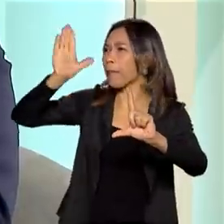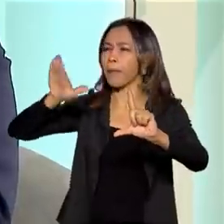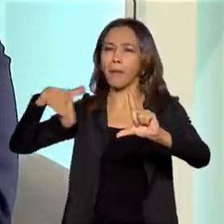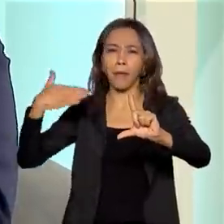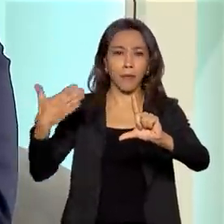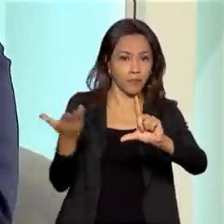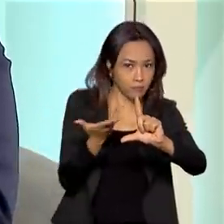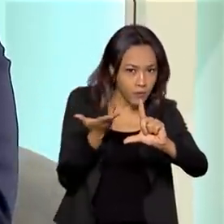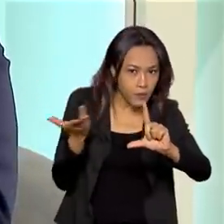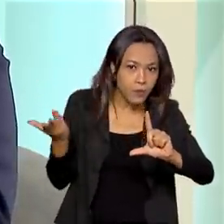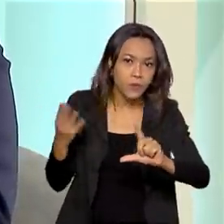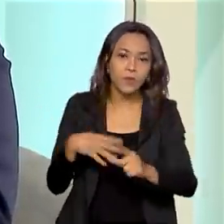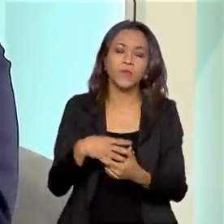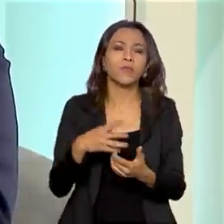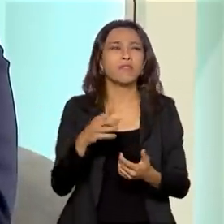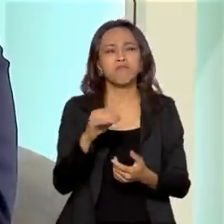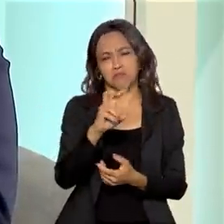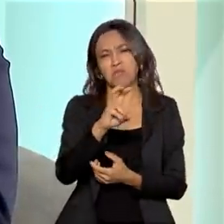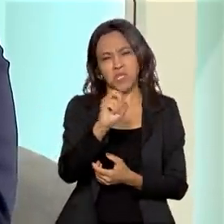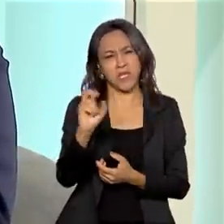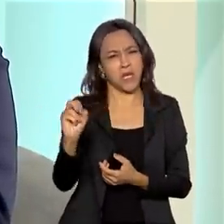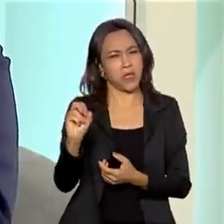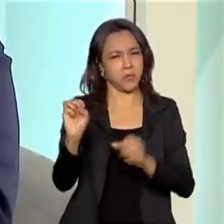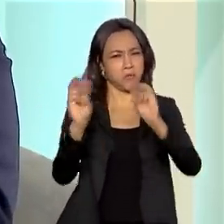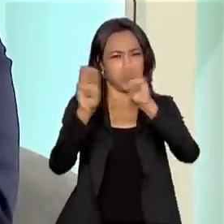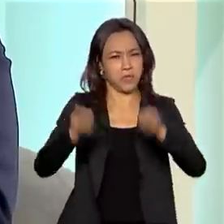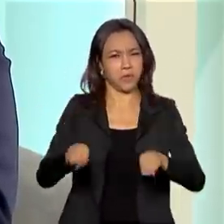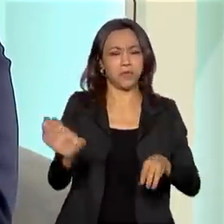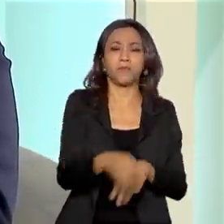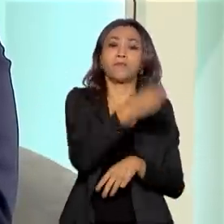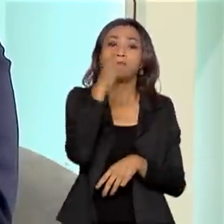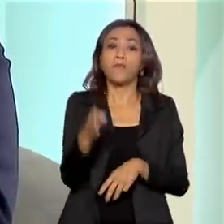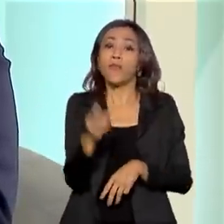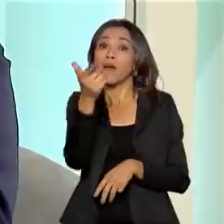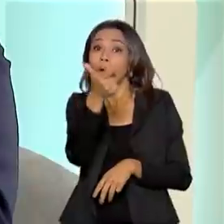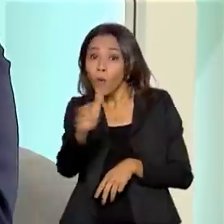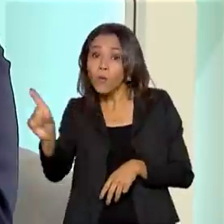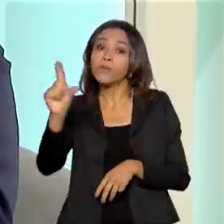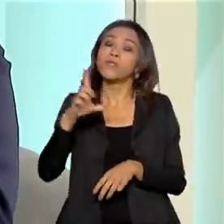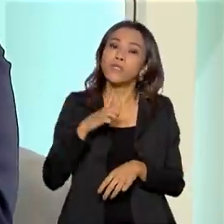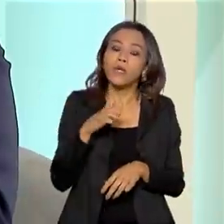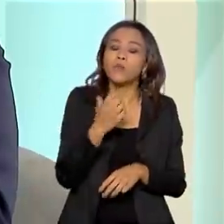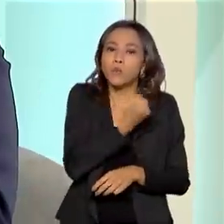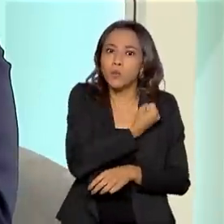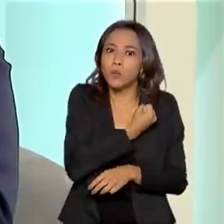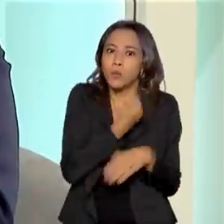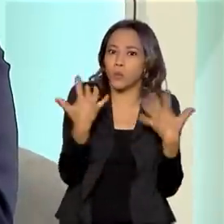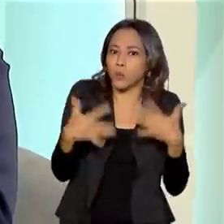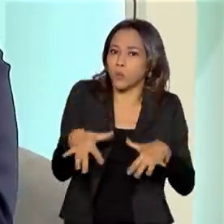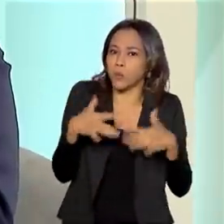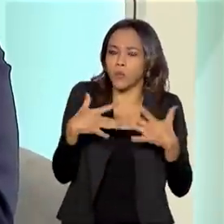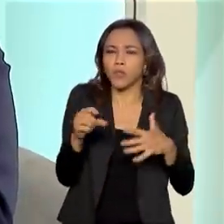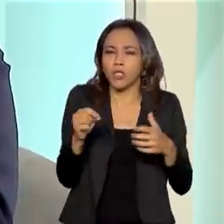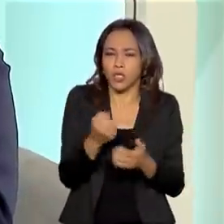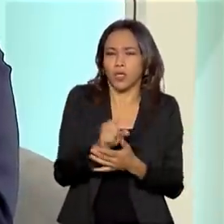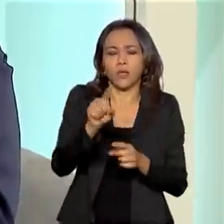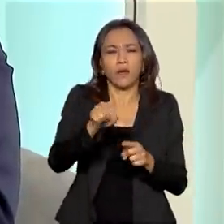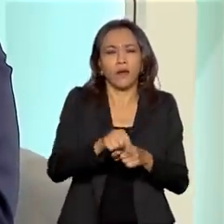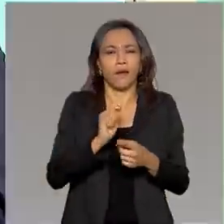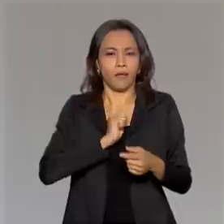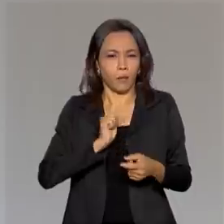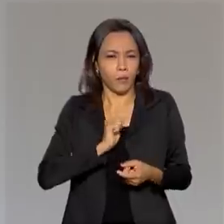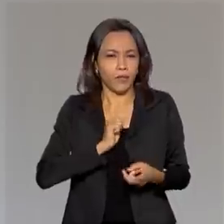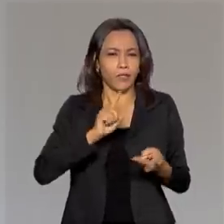escultura, na ordem de uns 500 museus. Depois, também temos números expressivos de museu de antropologia,